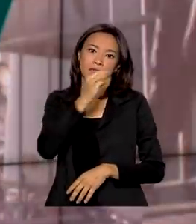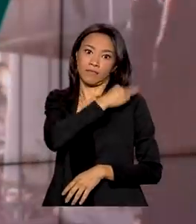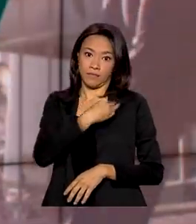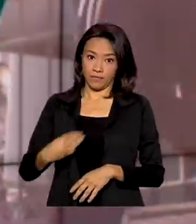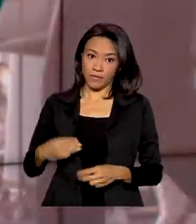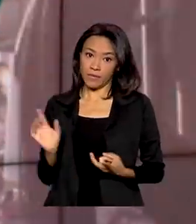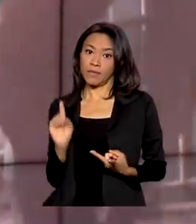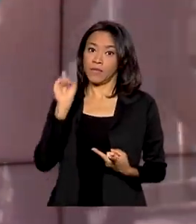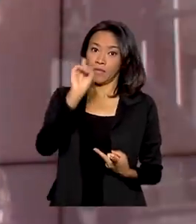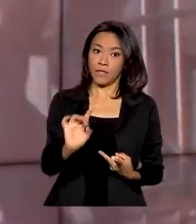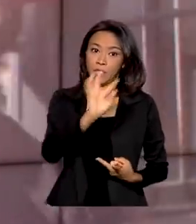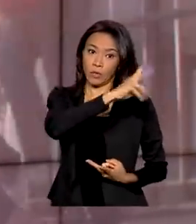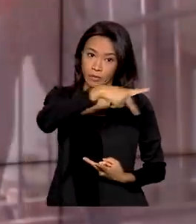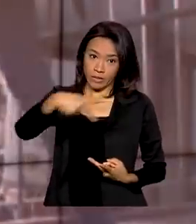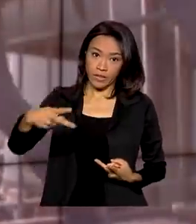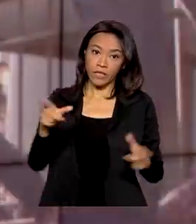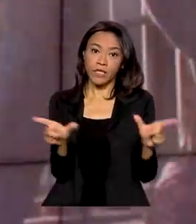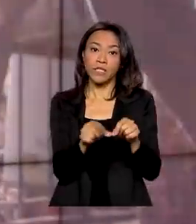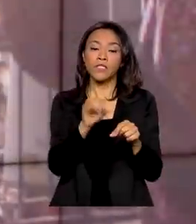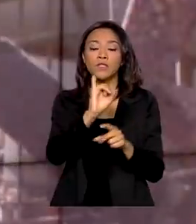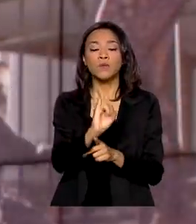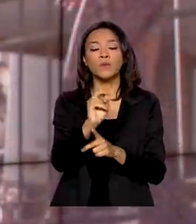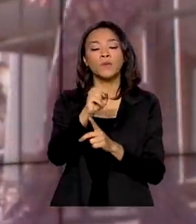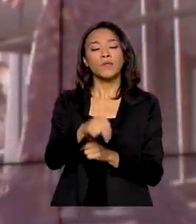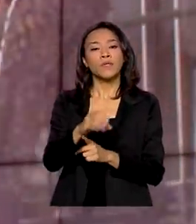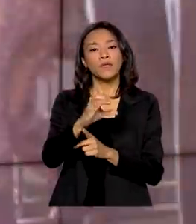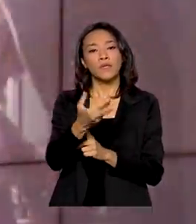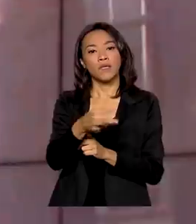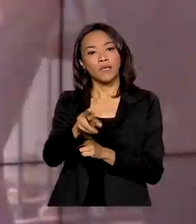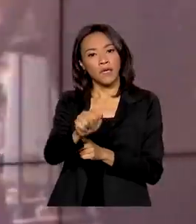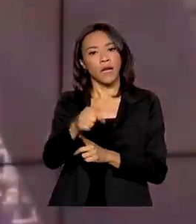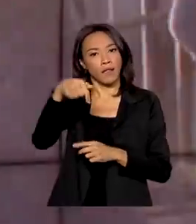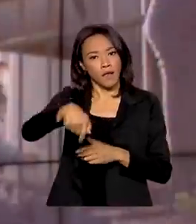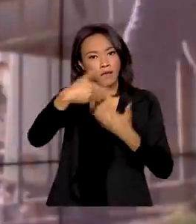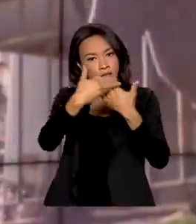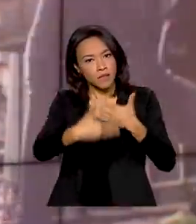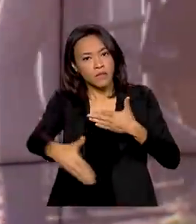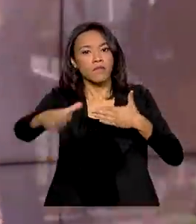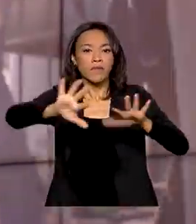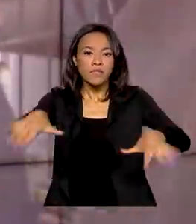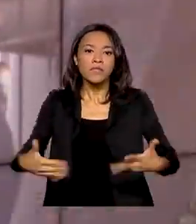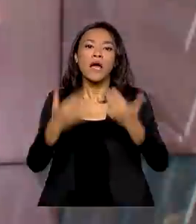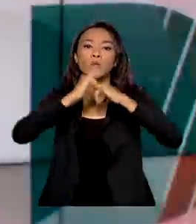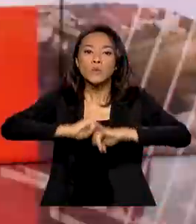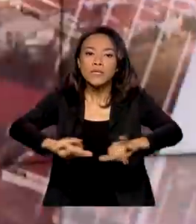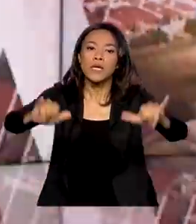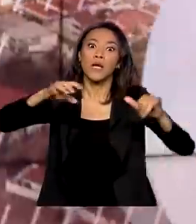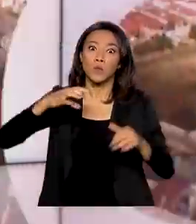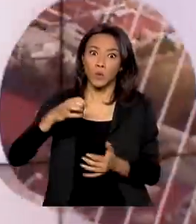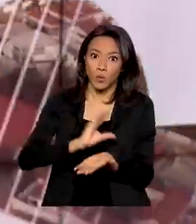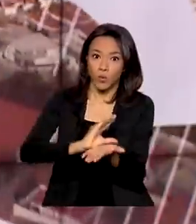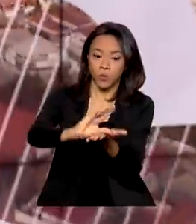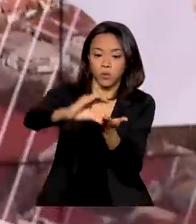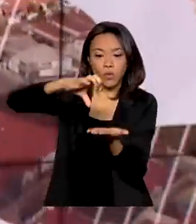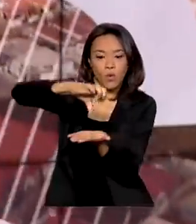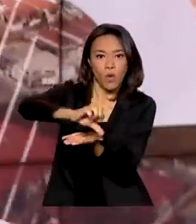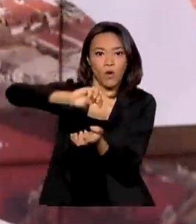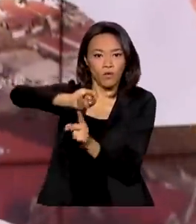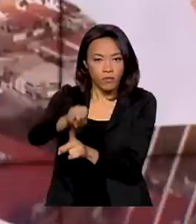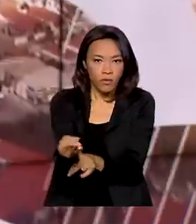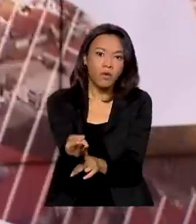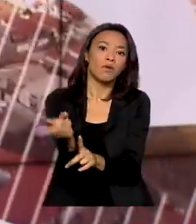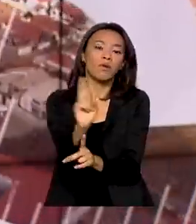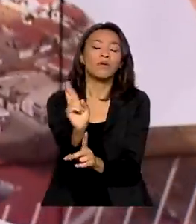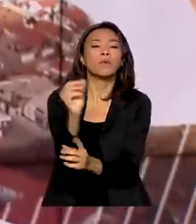do INCRA, Geraldo Melo Filho. Na cerimônia, será anunciado investimento de quase 9 milhões de reais para a construção de